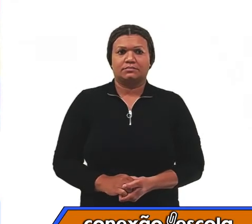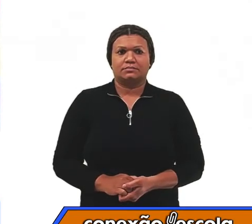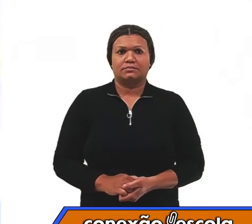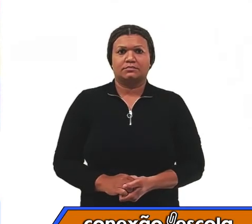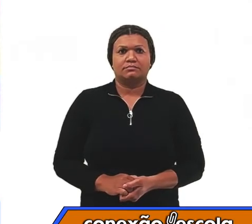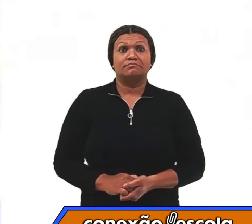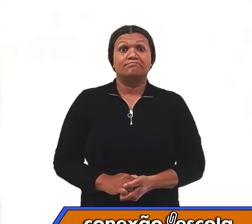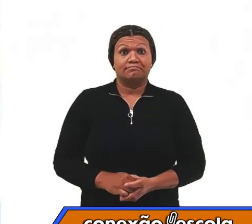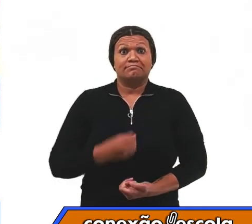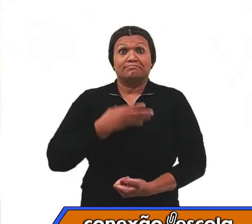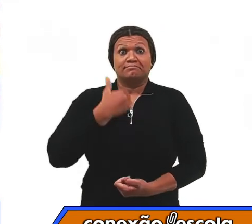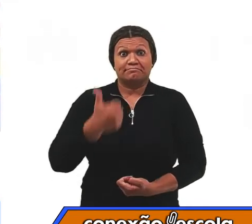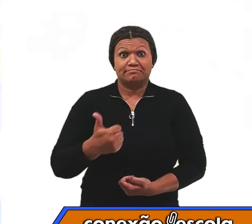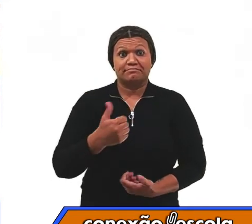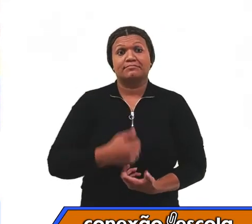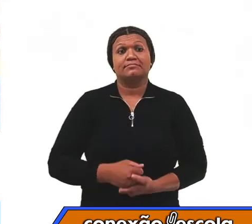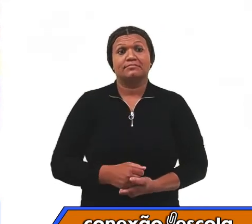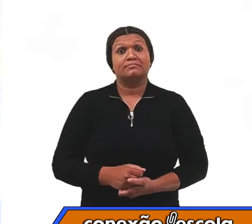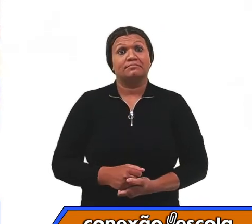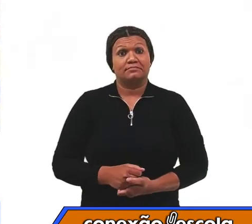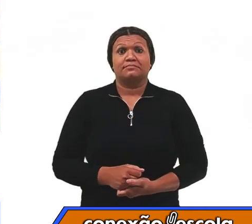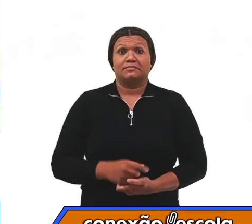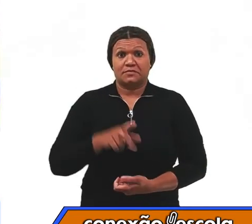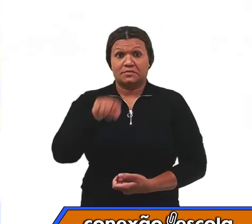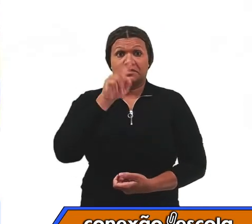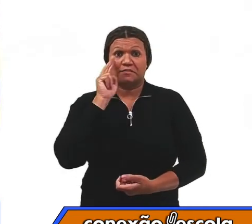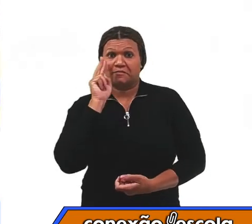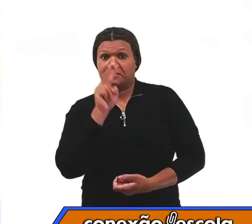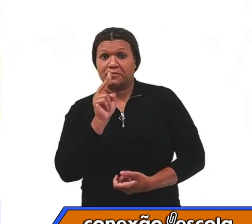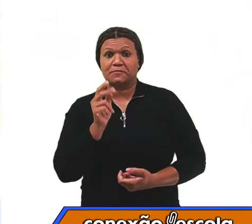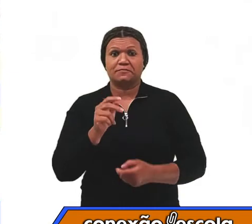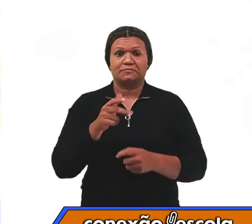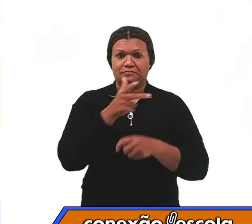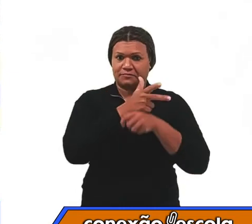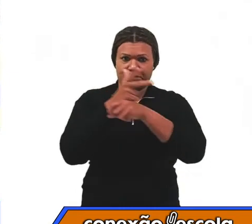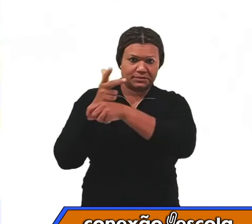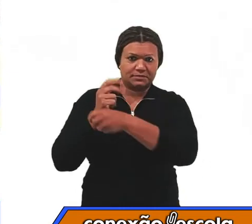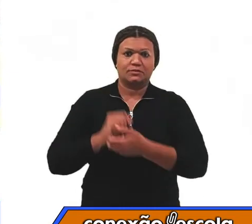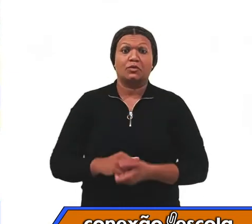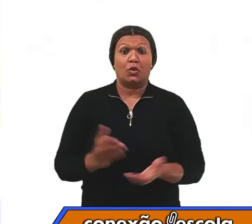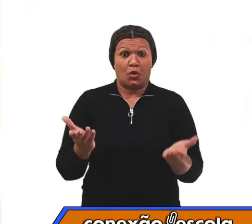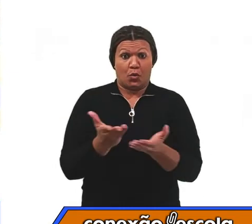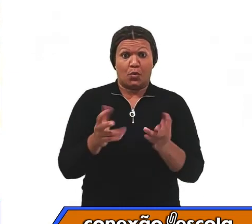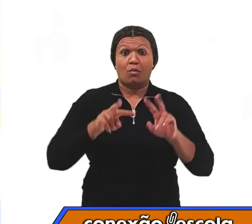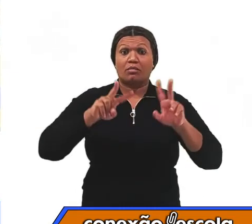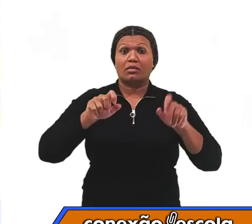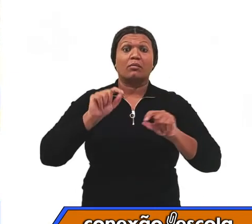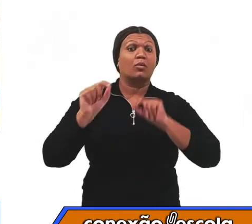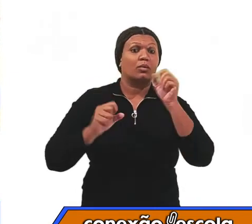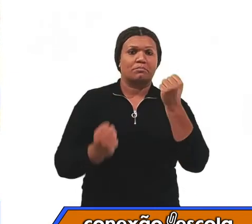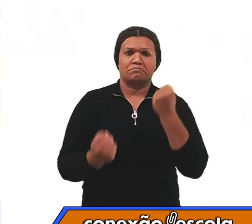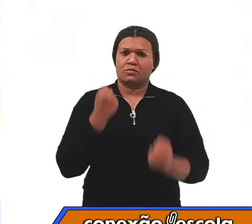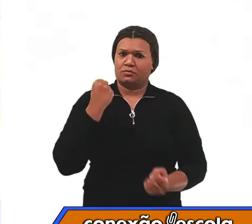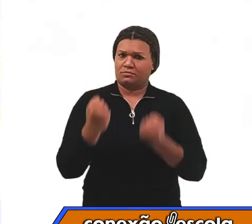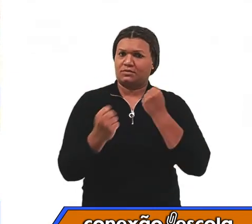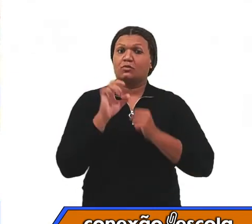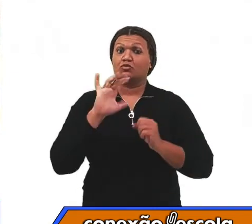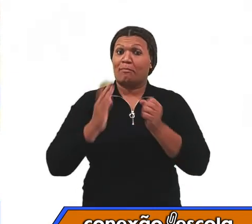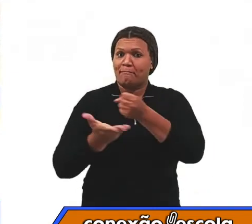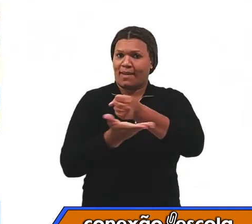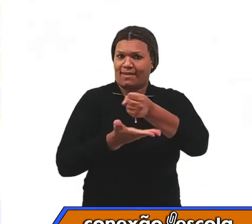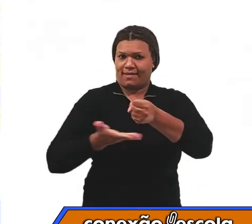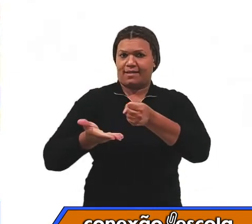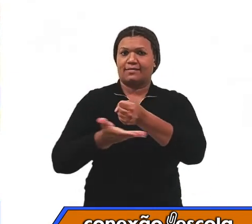Muito bem pessoal, isso aí. Hoje nós vimos um pouquinho sobre a musculação, o básico, tá certo?